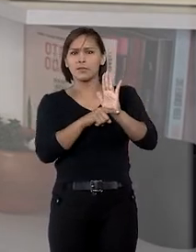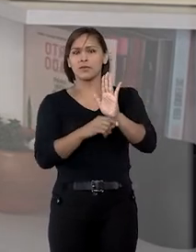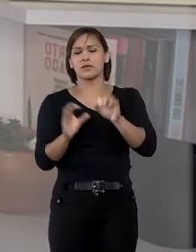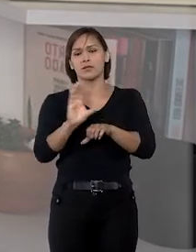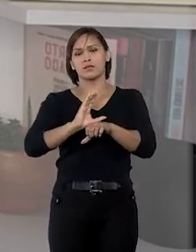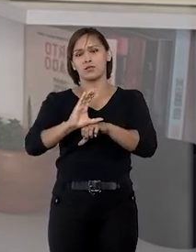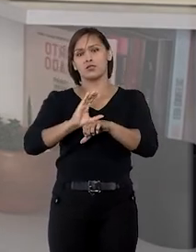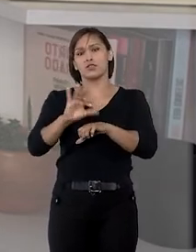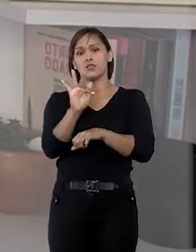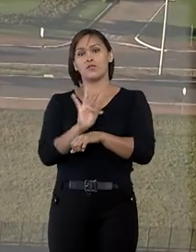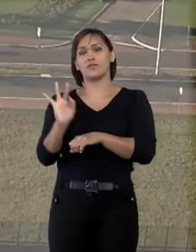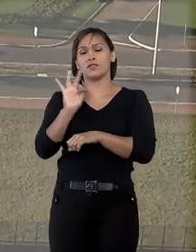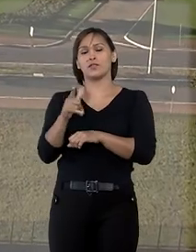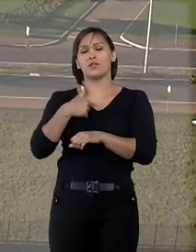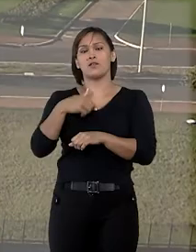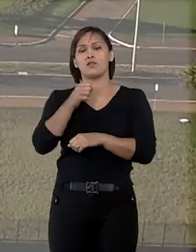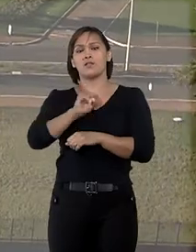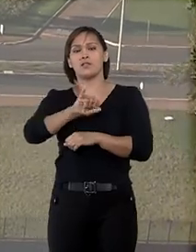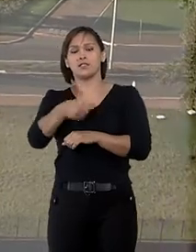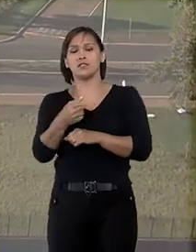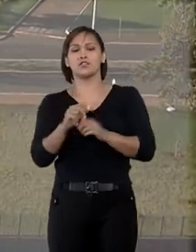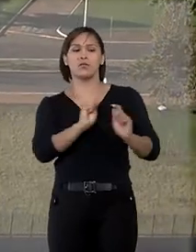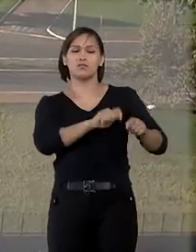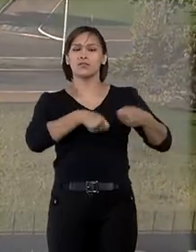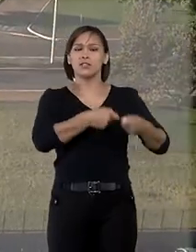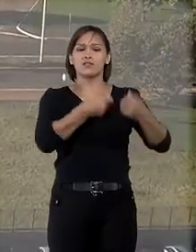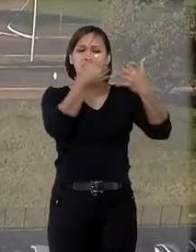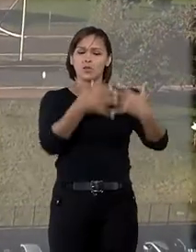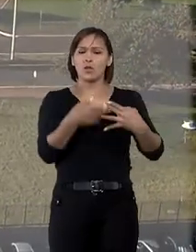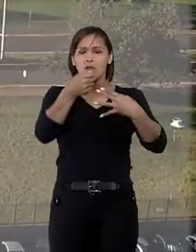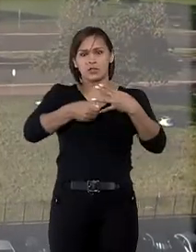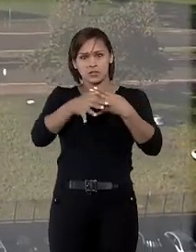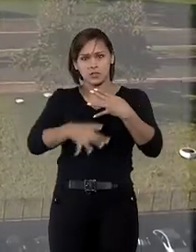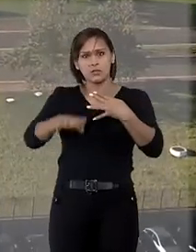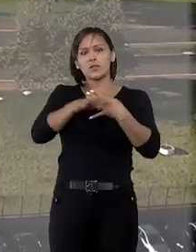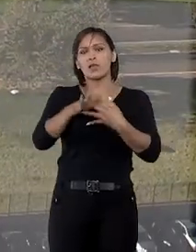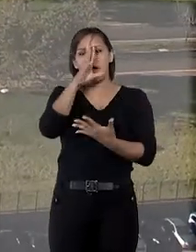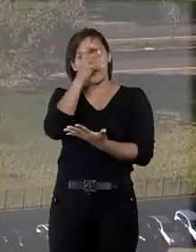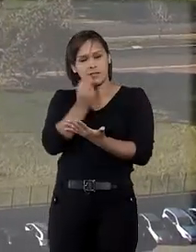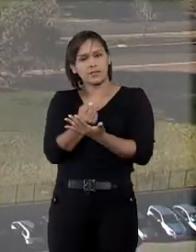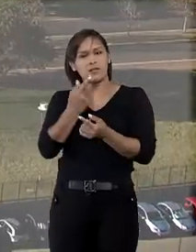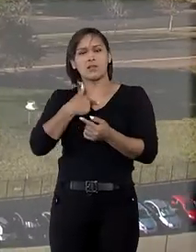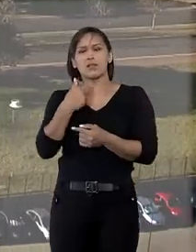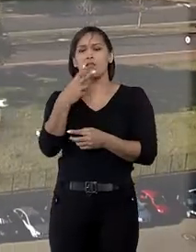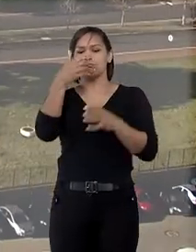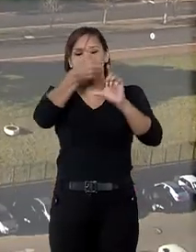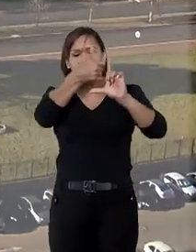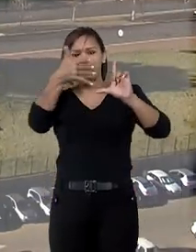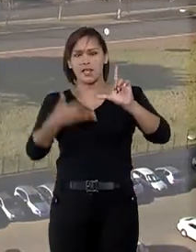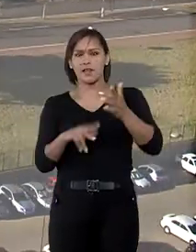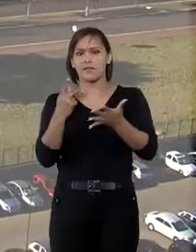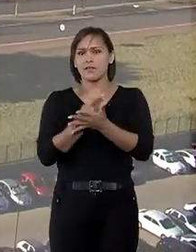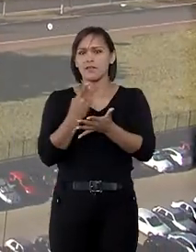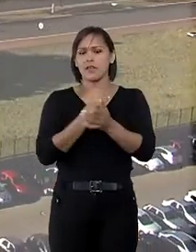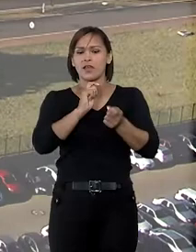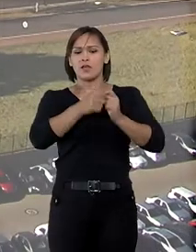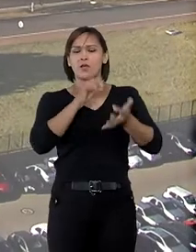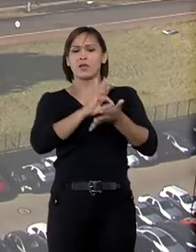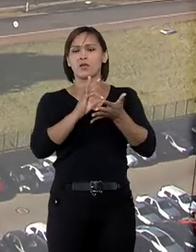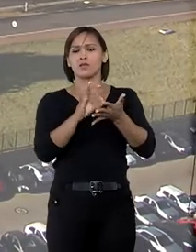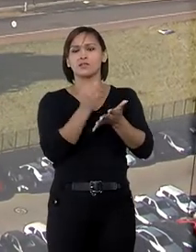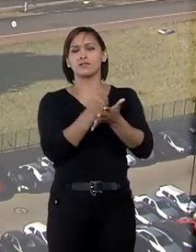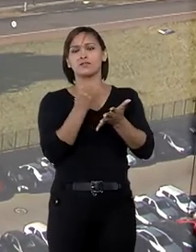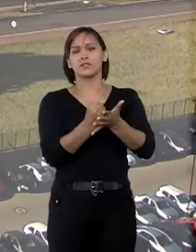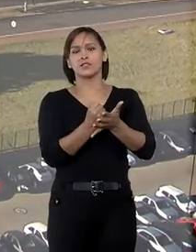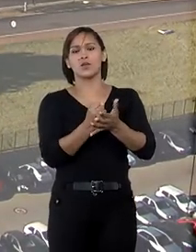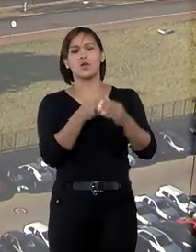pela Constituição Federal. No STJ, a defesa alegou que a jurisprudência consideraria que não caracteriza improbidade a contratação de